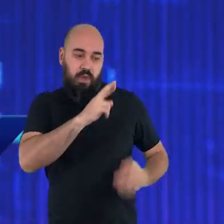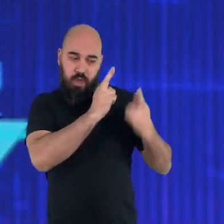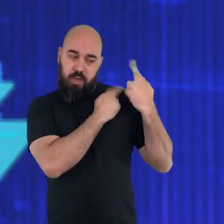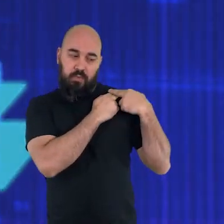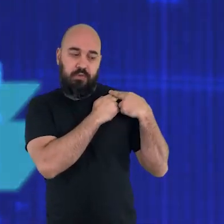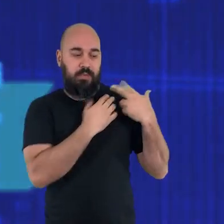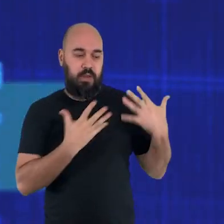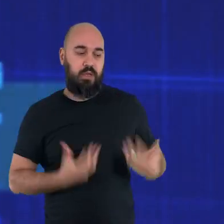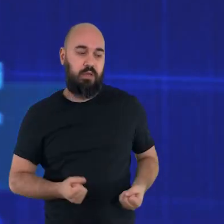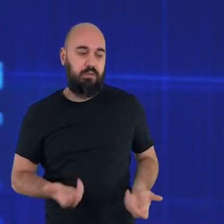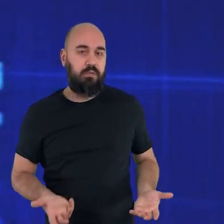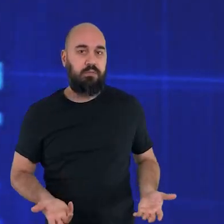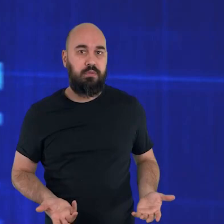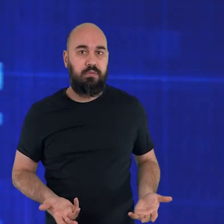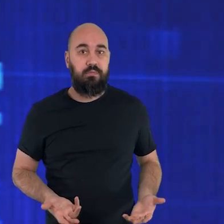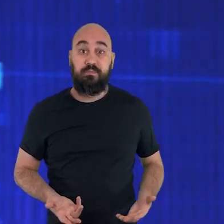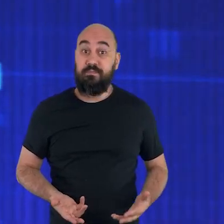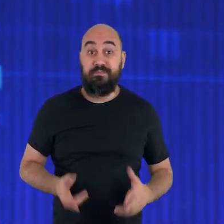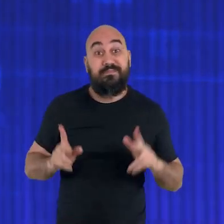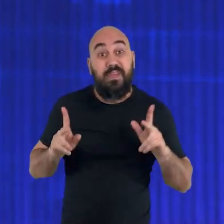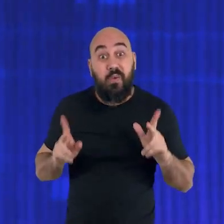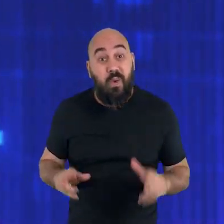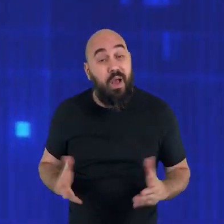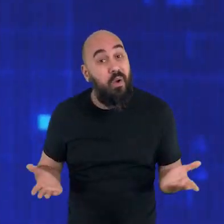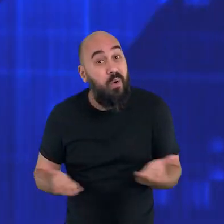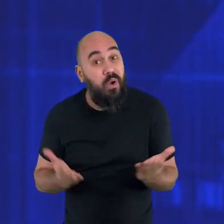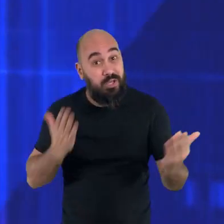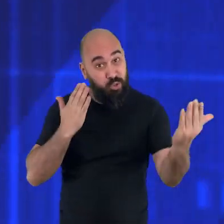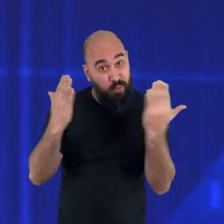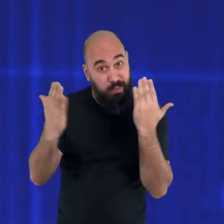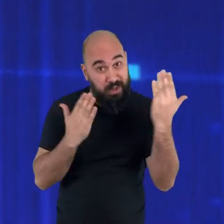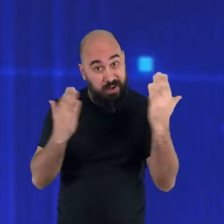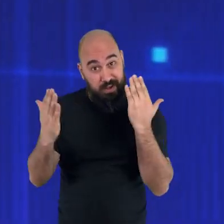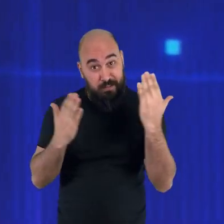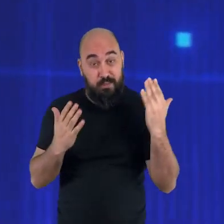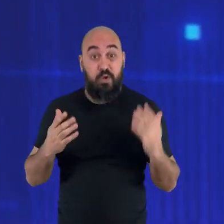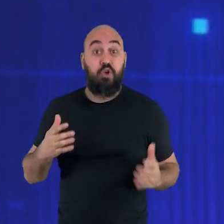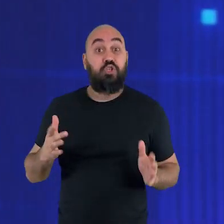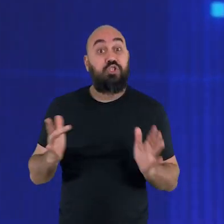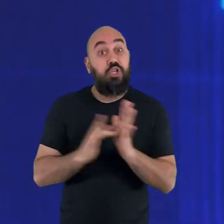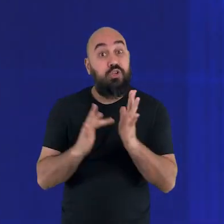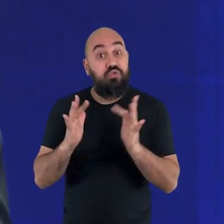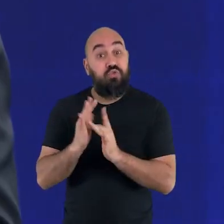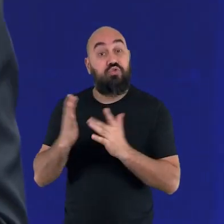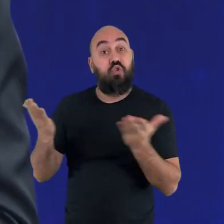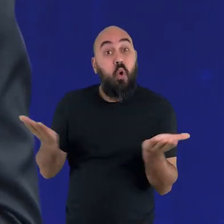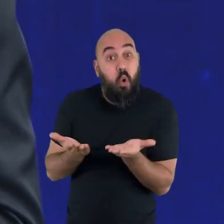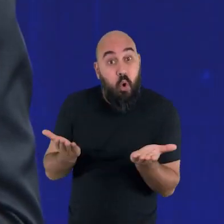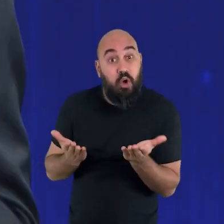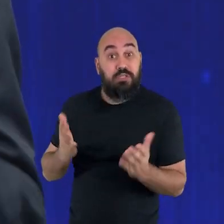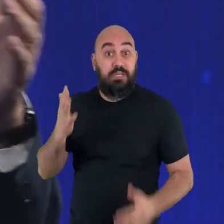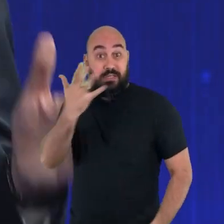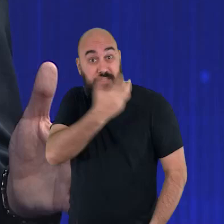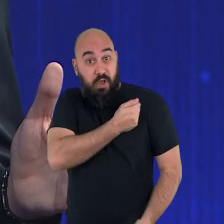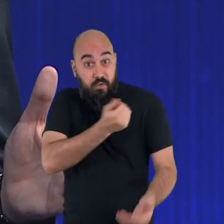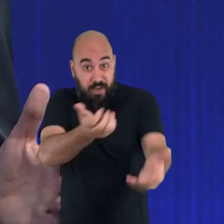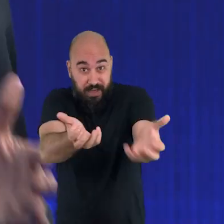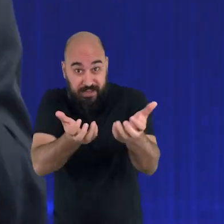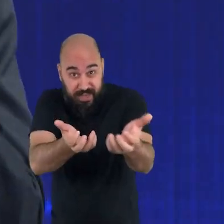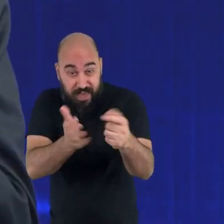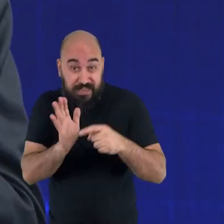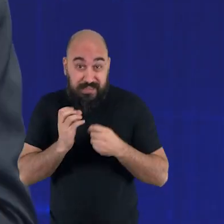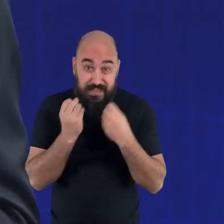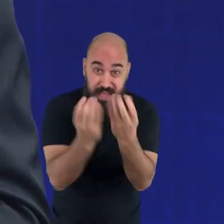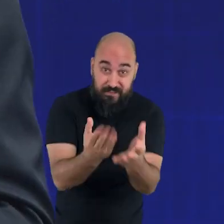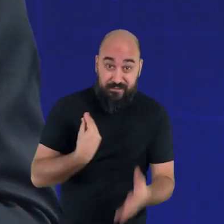O mesmo acontece comigo e com você hoje. Jesus é o nosso advogado, mas amanhã será o nosso juiz. Ele quer te salvar,